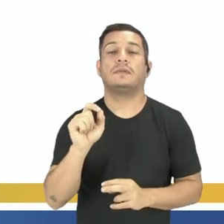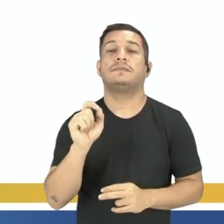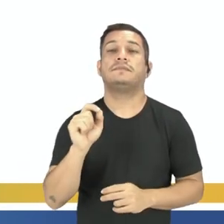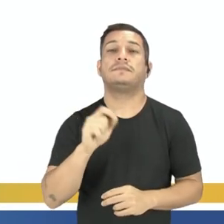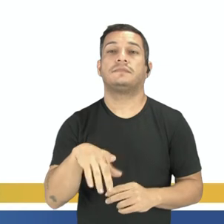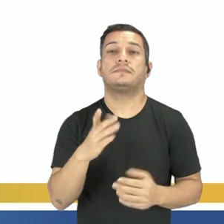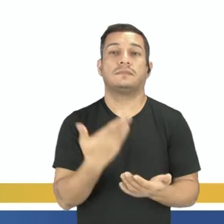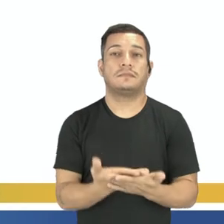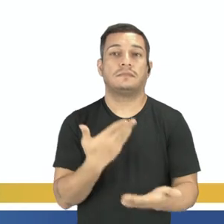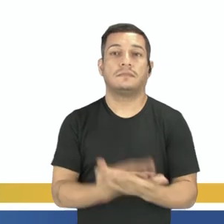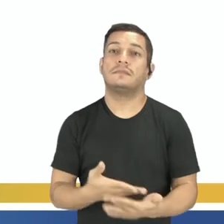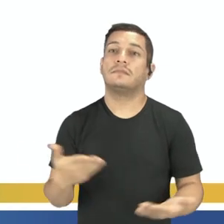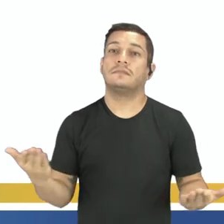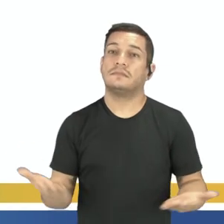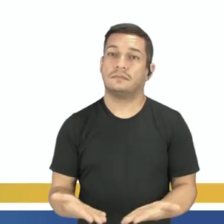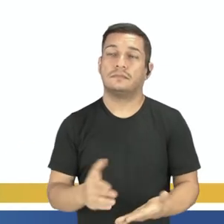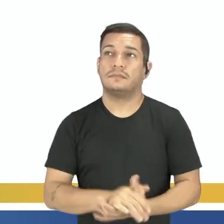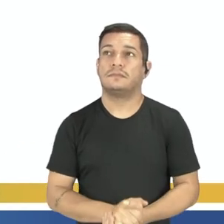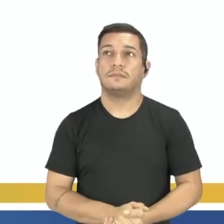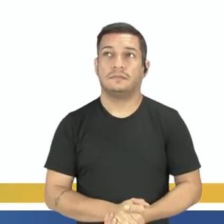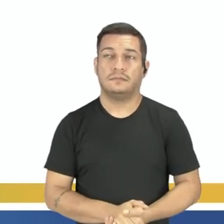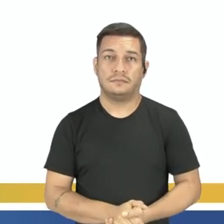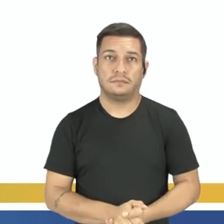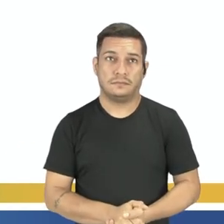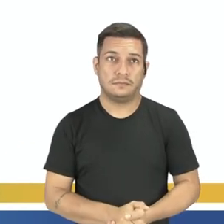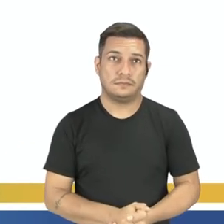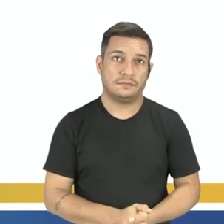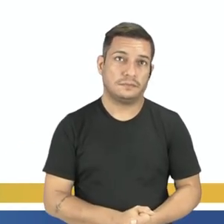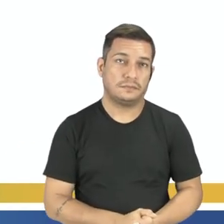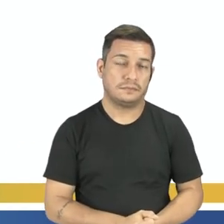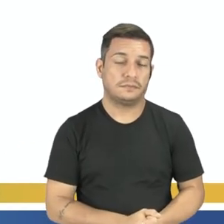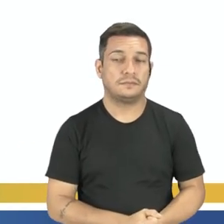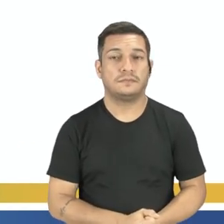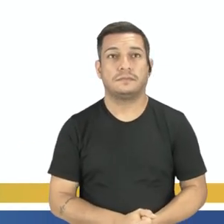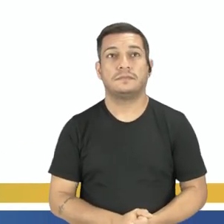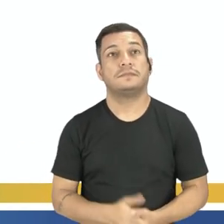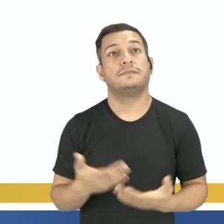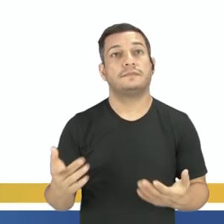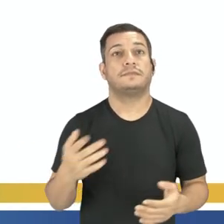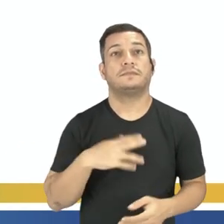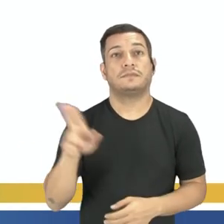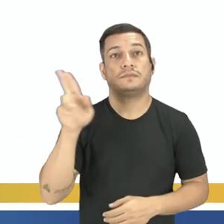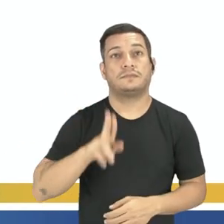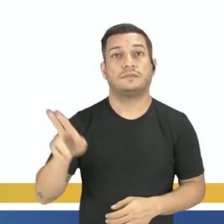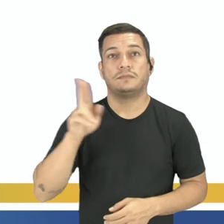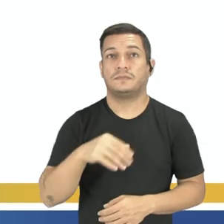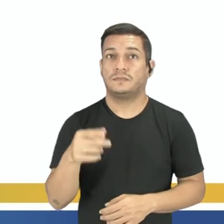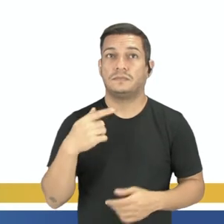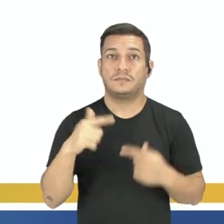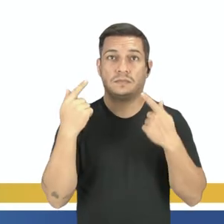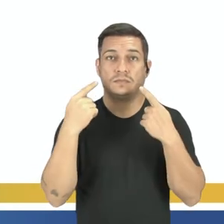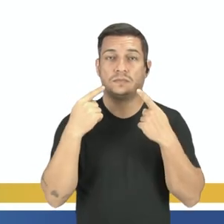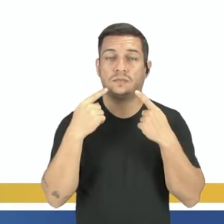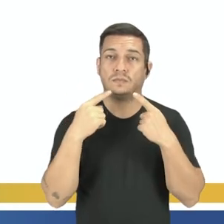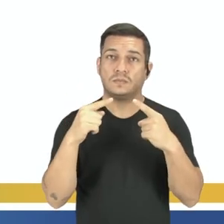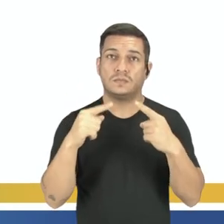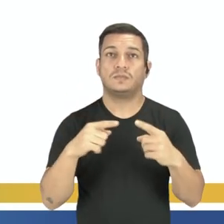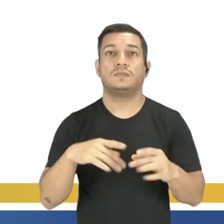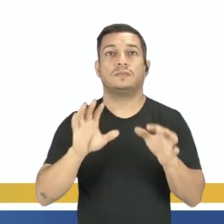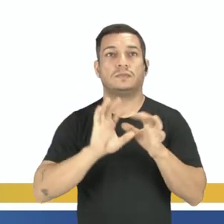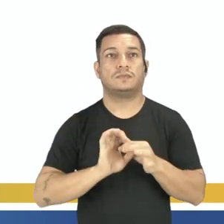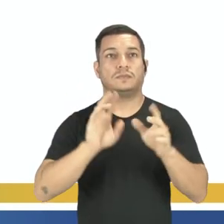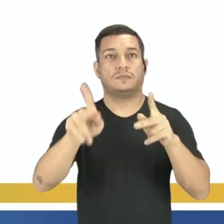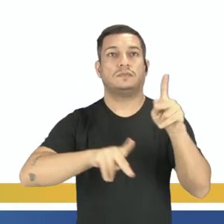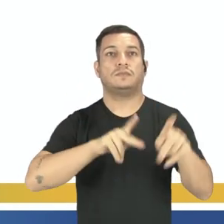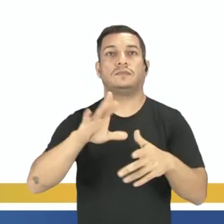ao que a gente está estudando agora. Dá uma olhada aí. Vê aí para vocês e acompanhem em casa. Apesar de utilizar o discurso de libertação dos povos